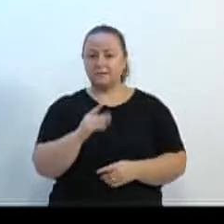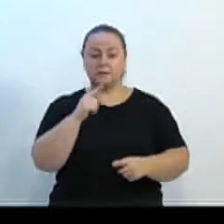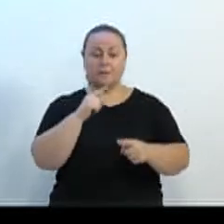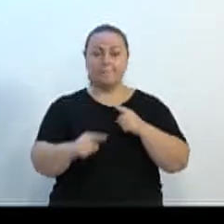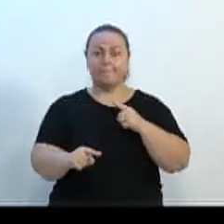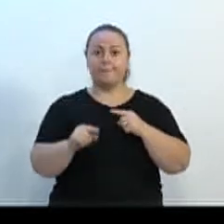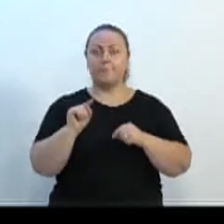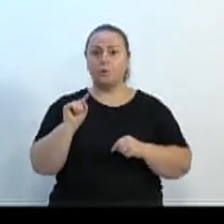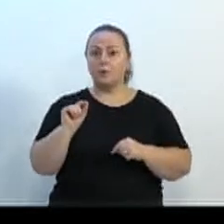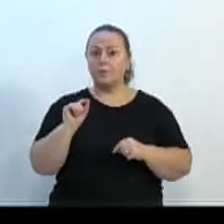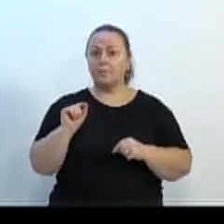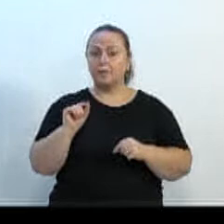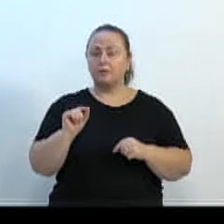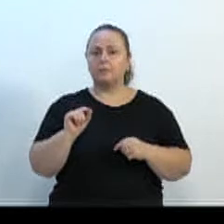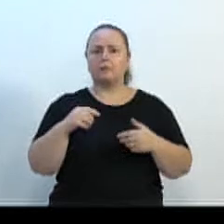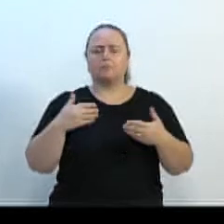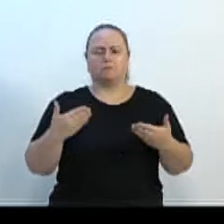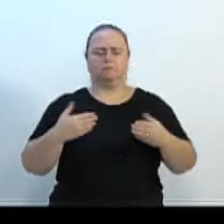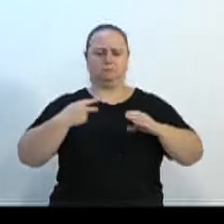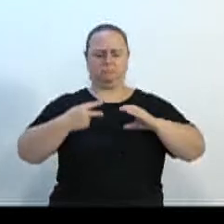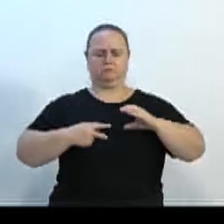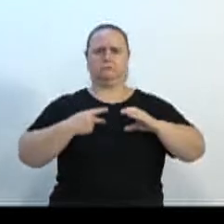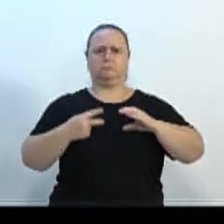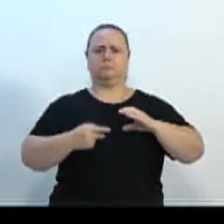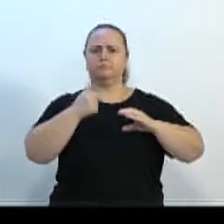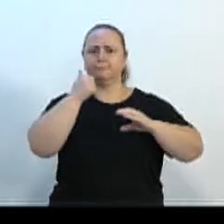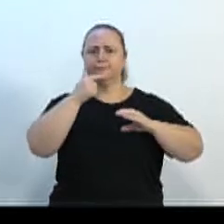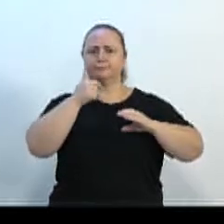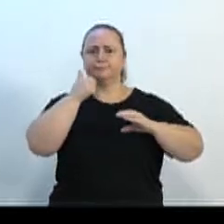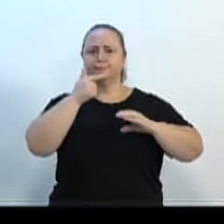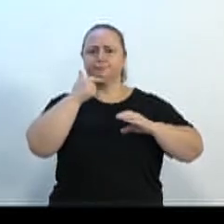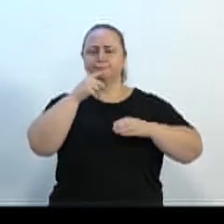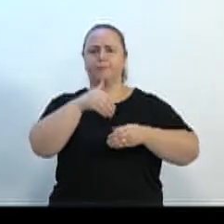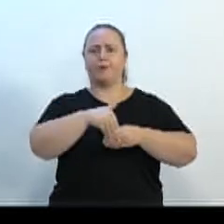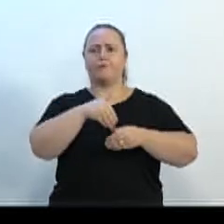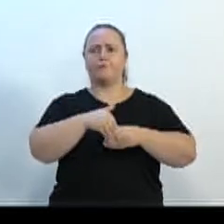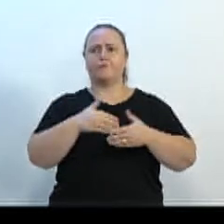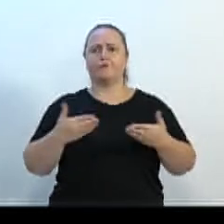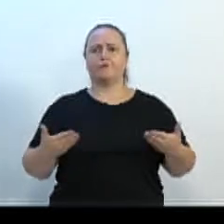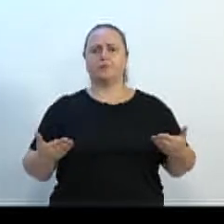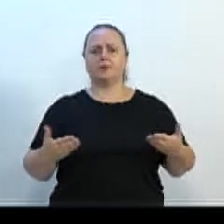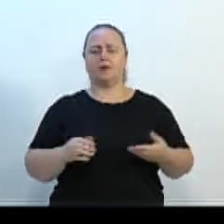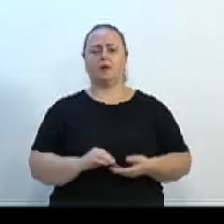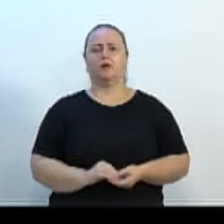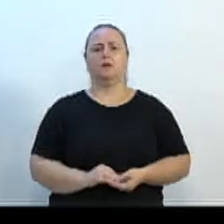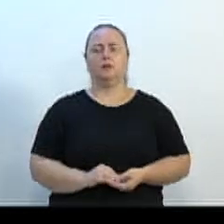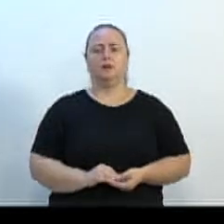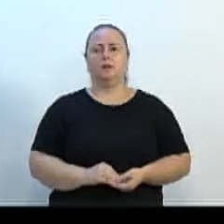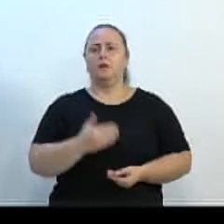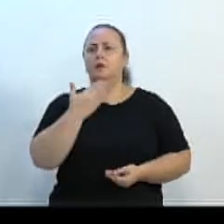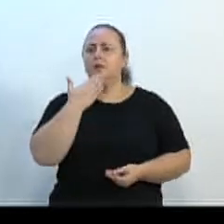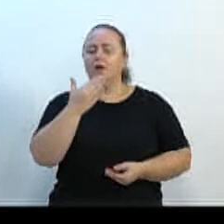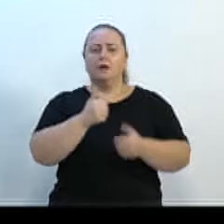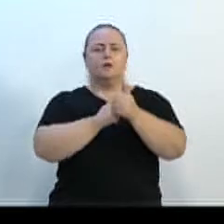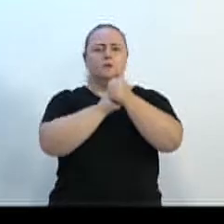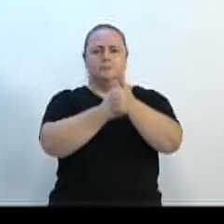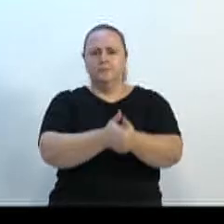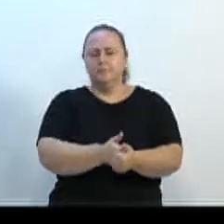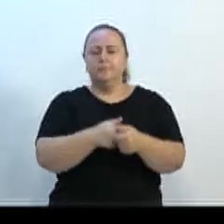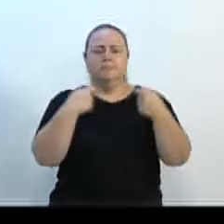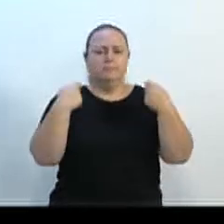Serol veio para essa casa e essa casa não deixou nem a vinha votação aqui na frente. Então, pedindo para Santa Catarina, seguiu o exemplo de São José,